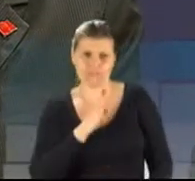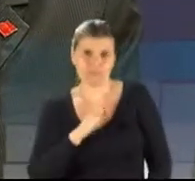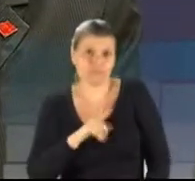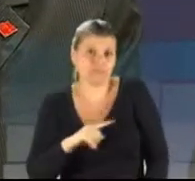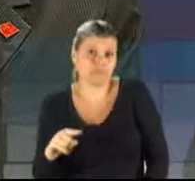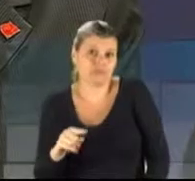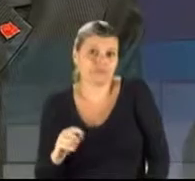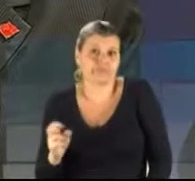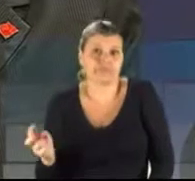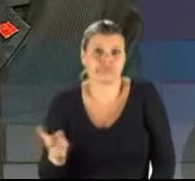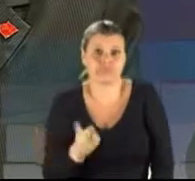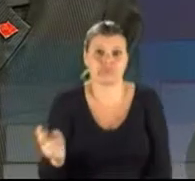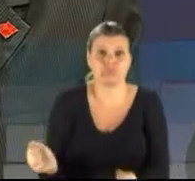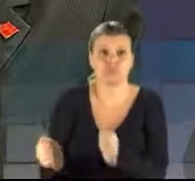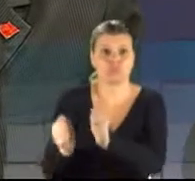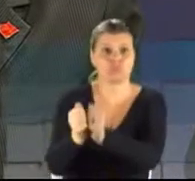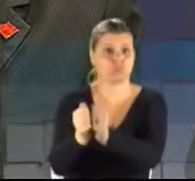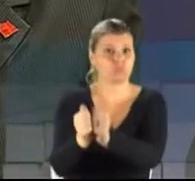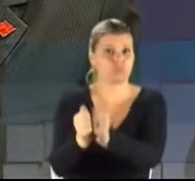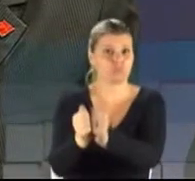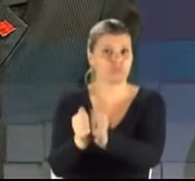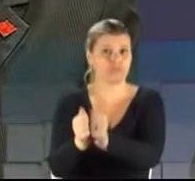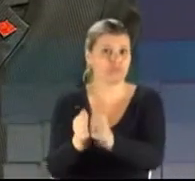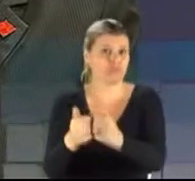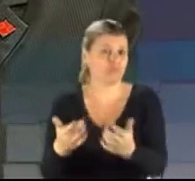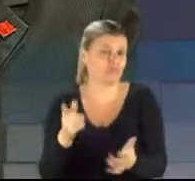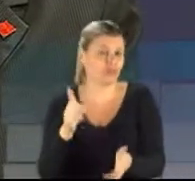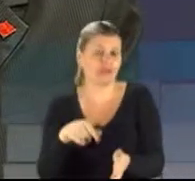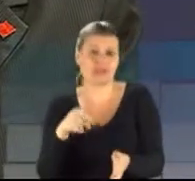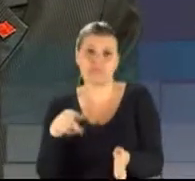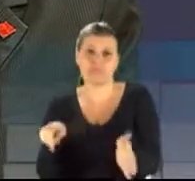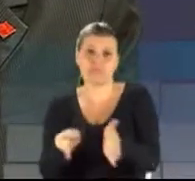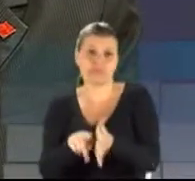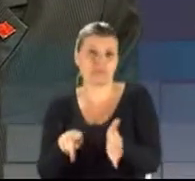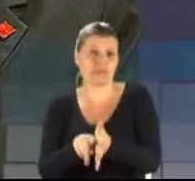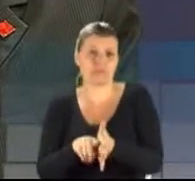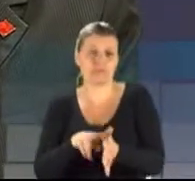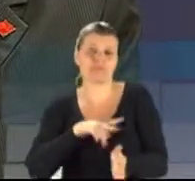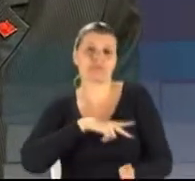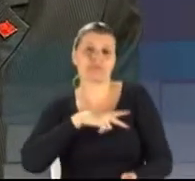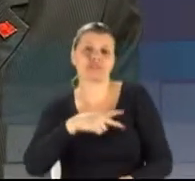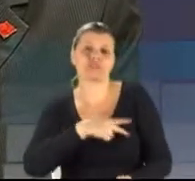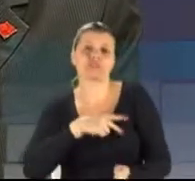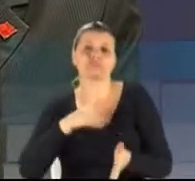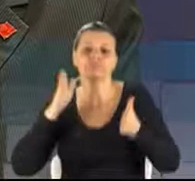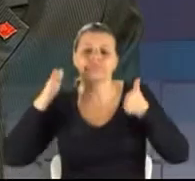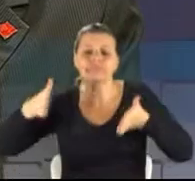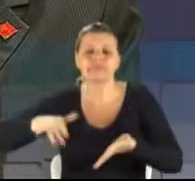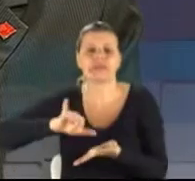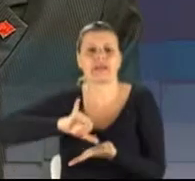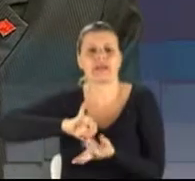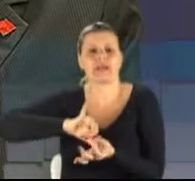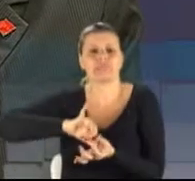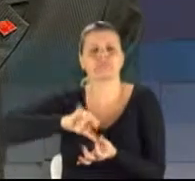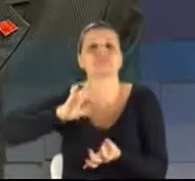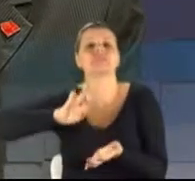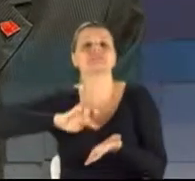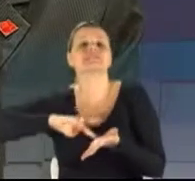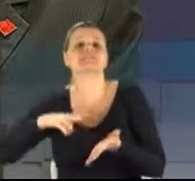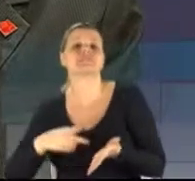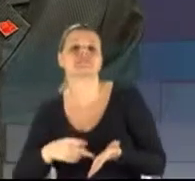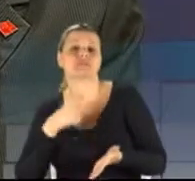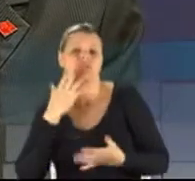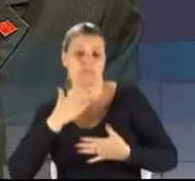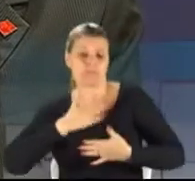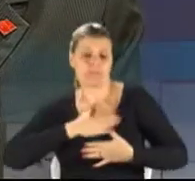e isso é próprio, isso é próprio dos partidos do capital. Isso é próprio, significa dizer, meu